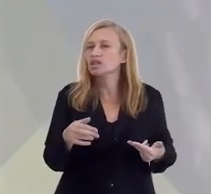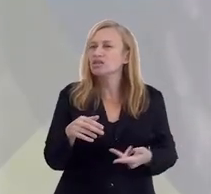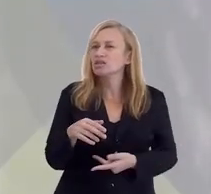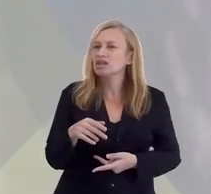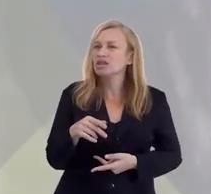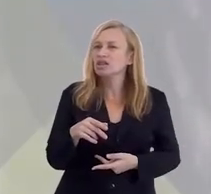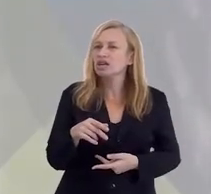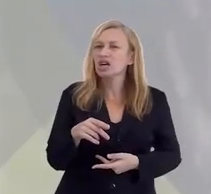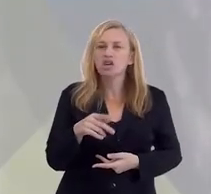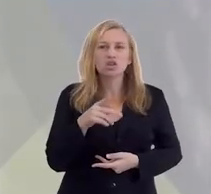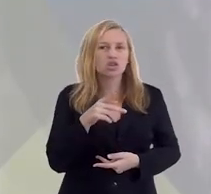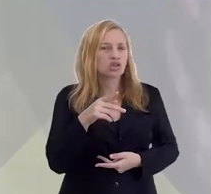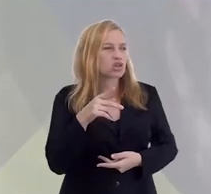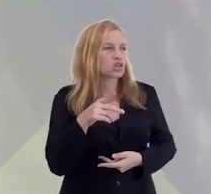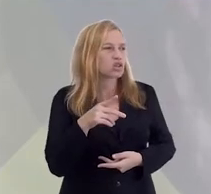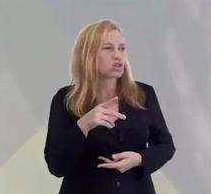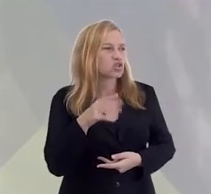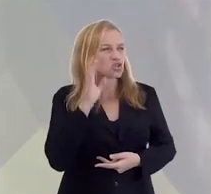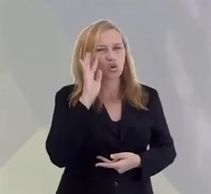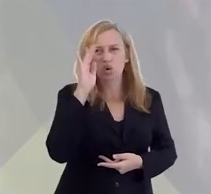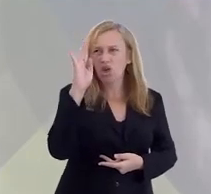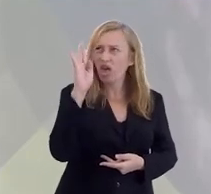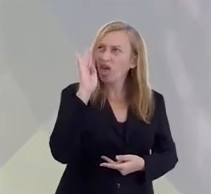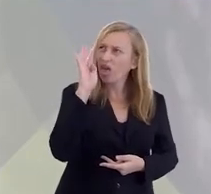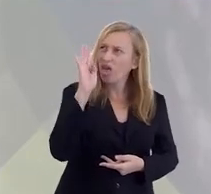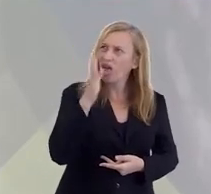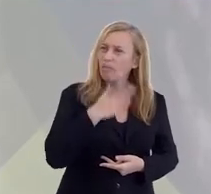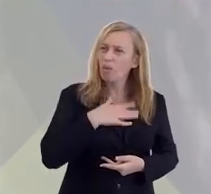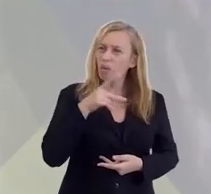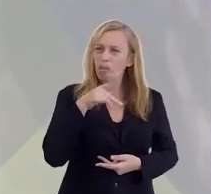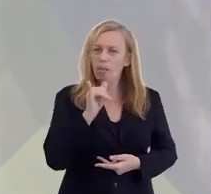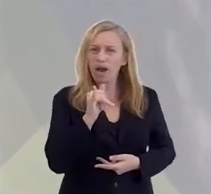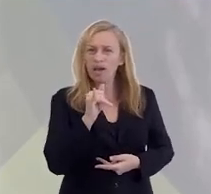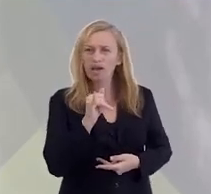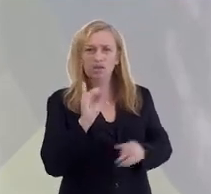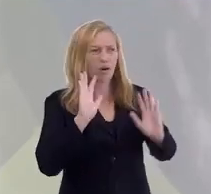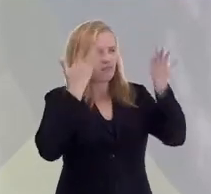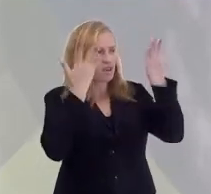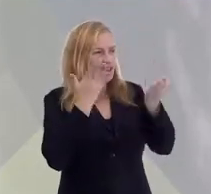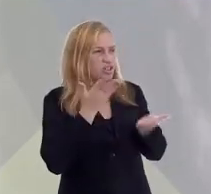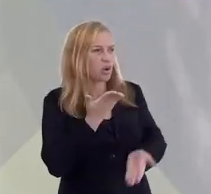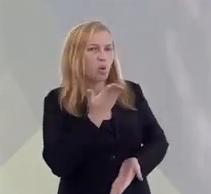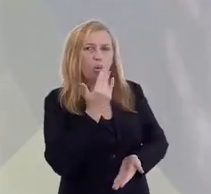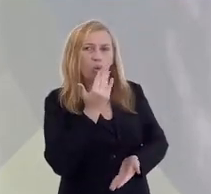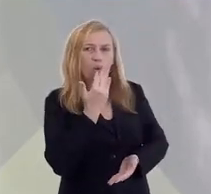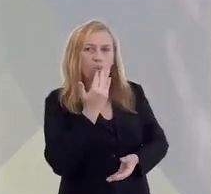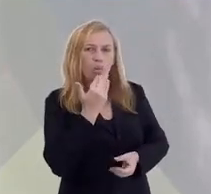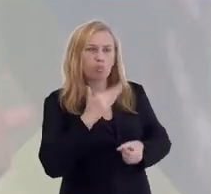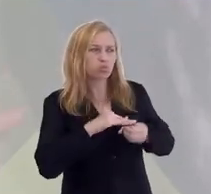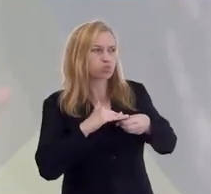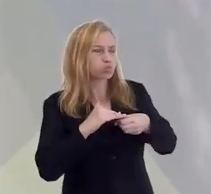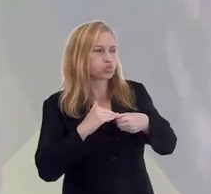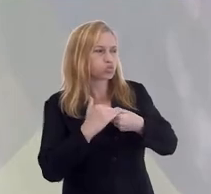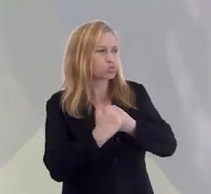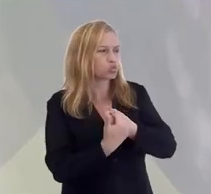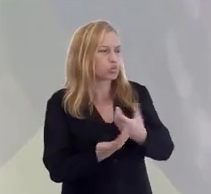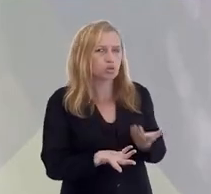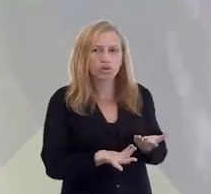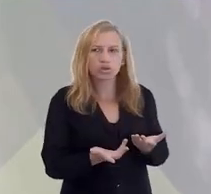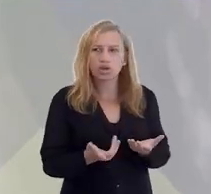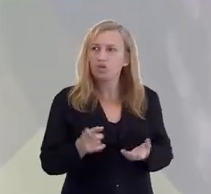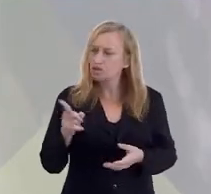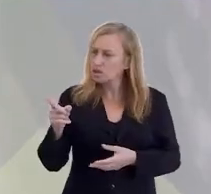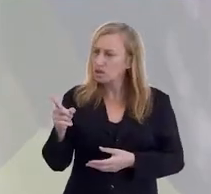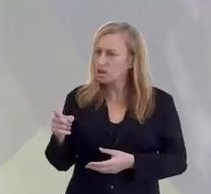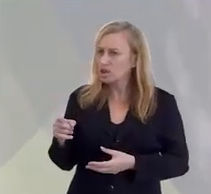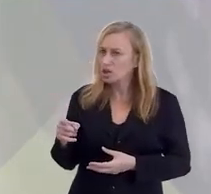você diz assim, e eu sonhei com o meu pai numa festa e ele estava comendo salgadinho, às vezes você dormiu com vontade fisiológica de comer o salgadinho, aí você mistura o